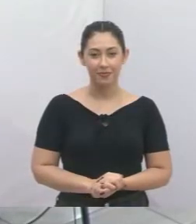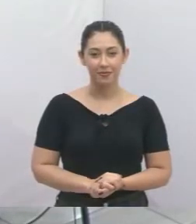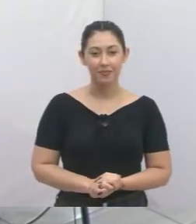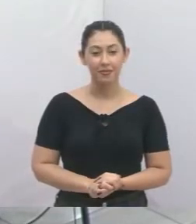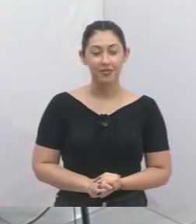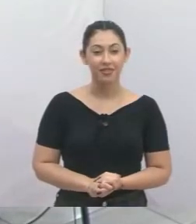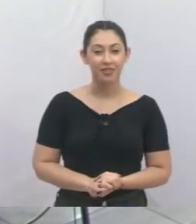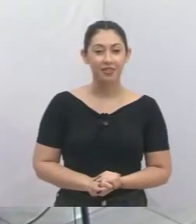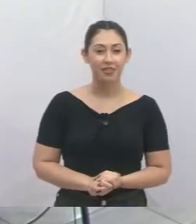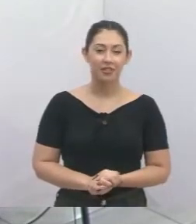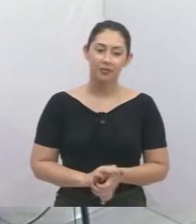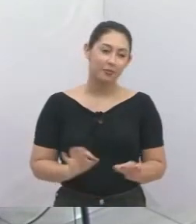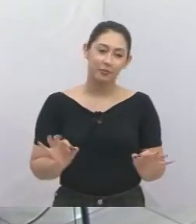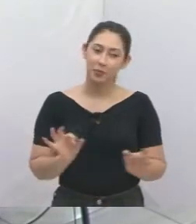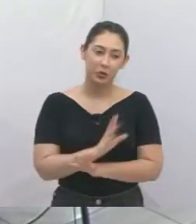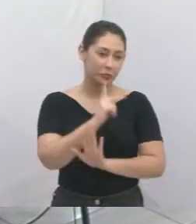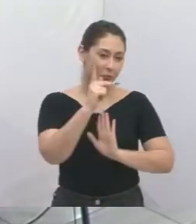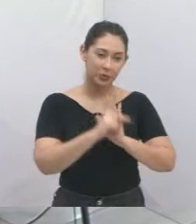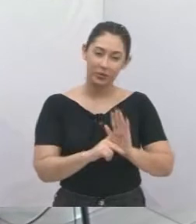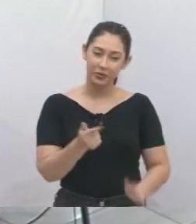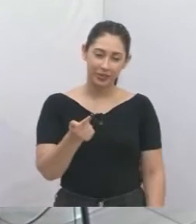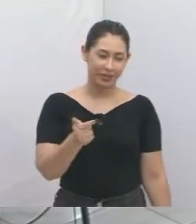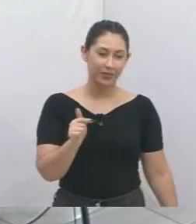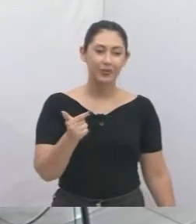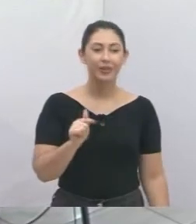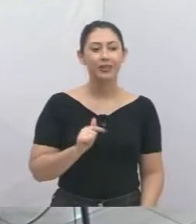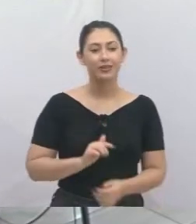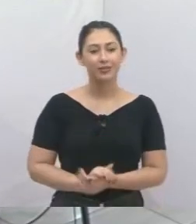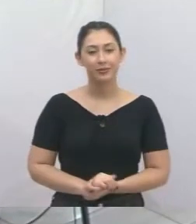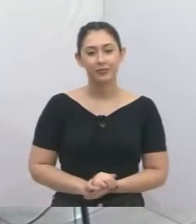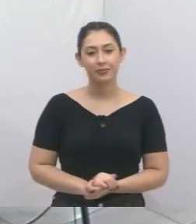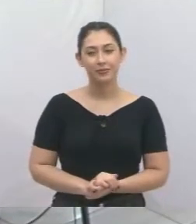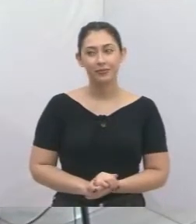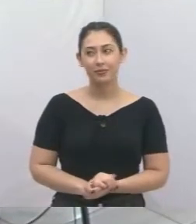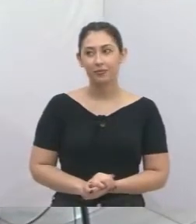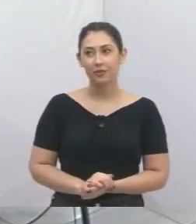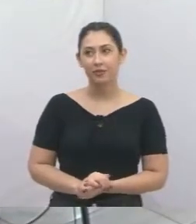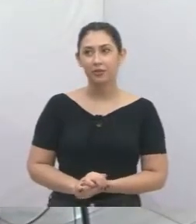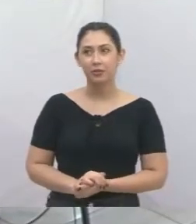Não temos mais projetos a serem discutidos, senhor presidente.